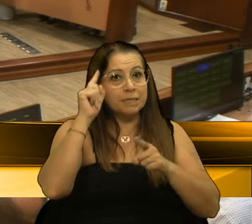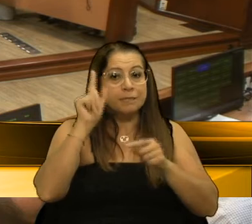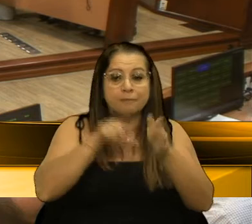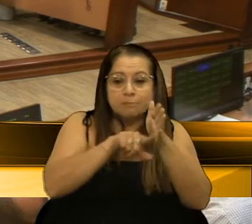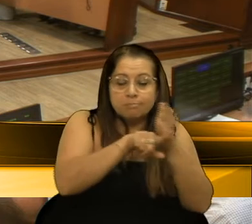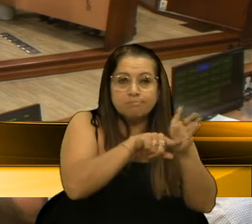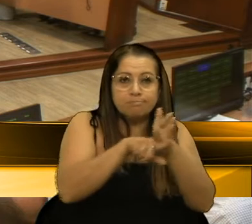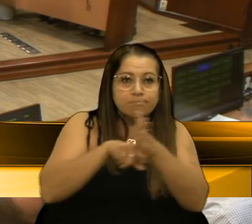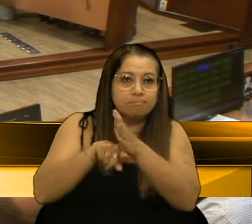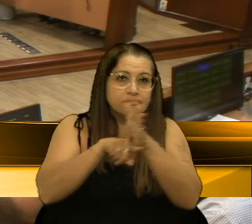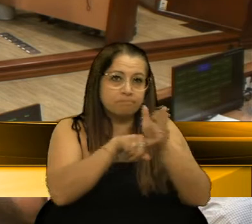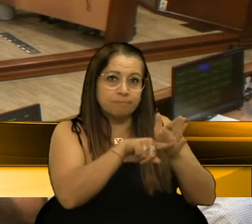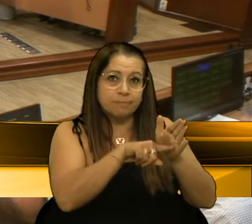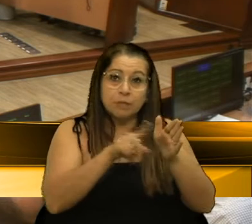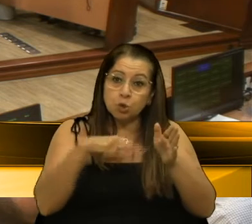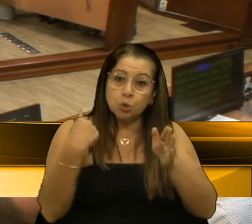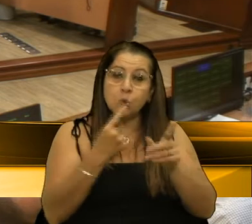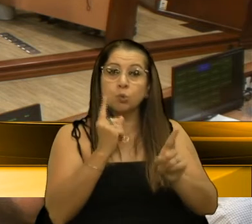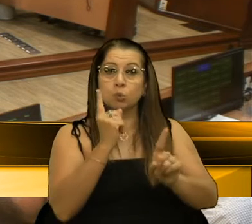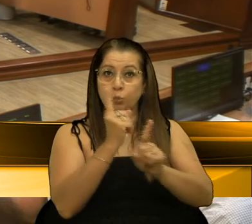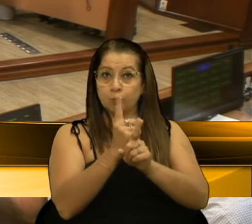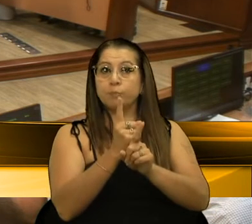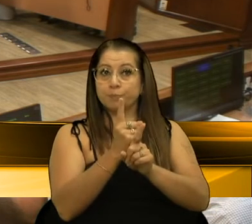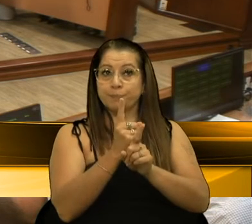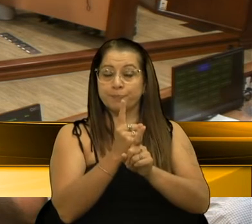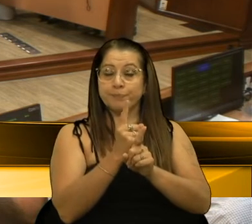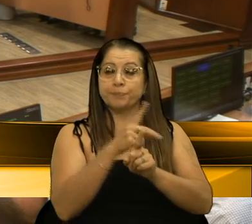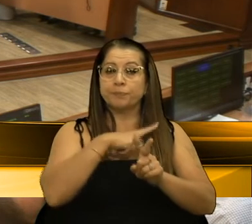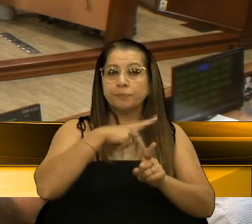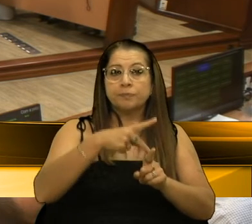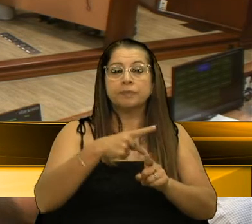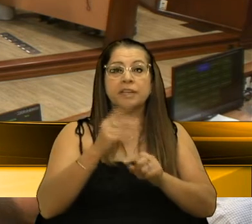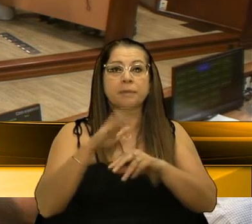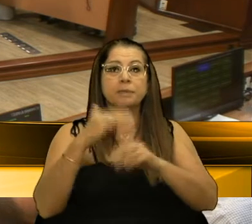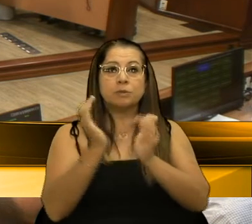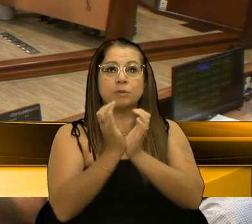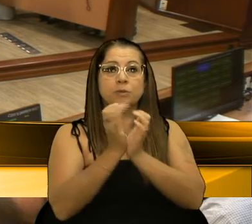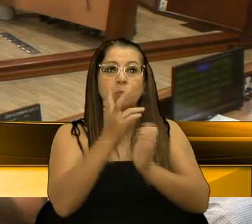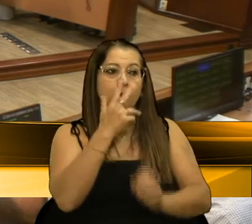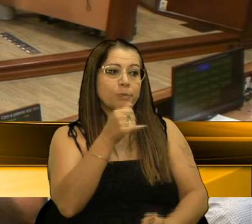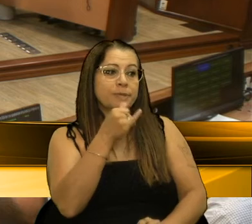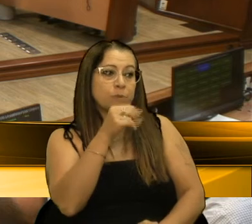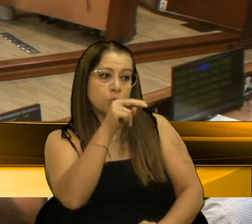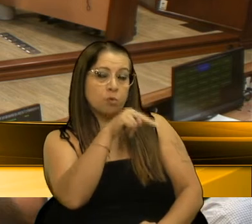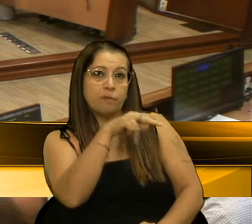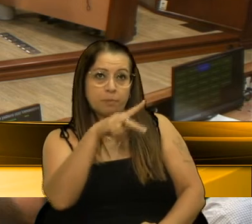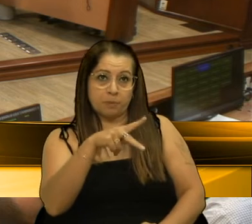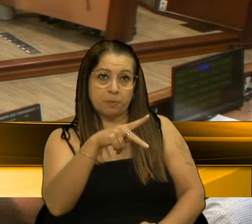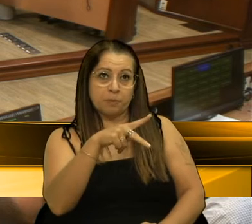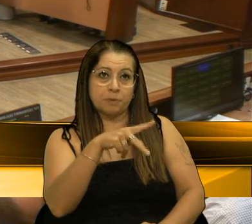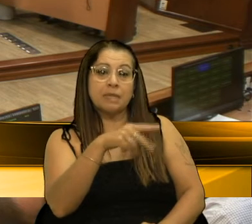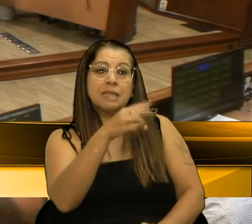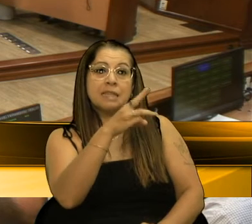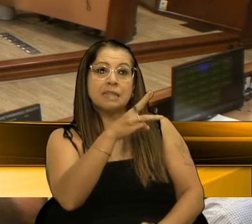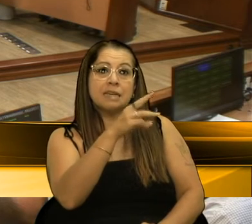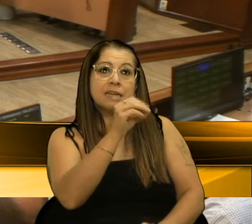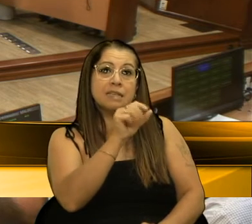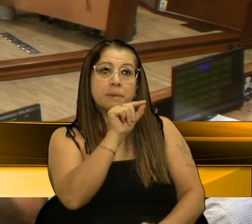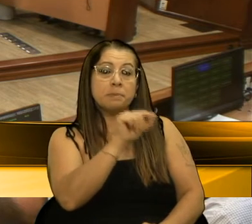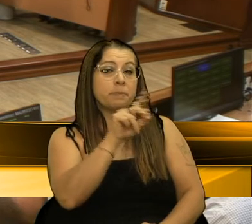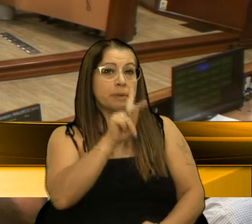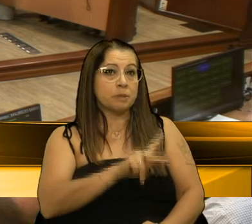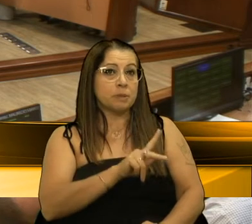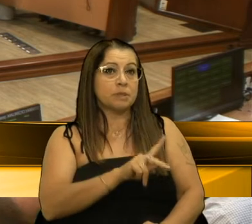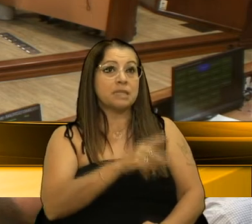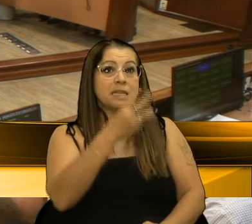pesquisa e nós descobrimos, senhor presidente, e demais colegas, que, por exemplo, em Nova Petrópolis, uma cidade com 30 mil habitantes, temos